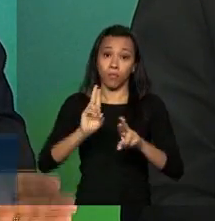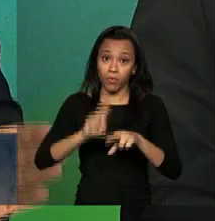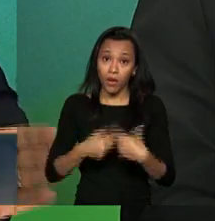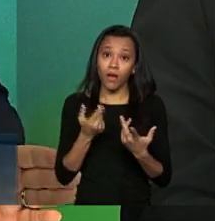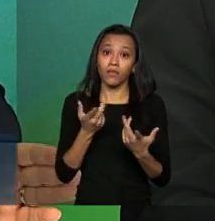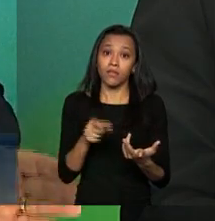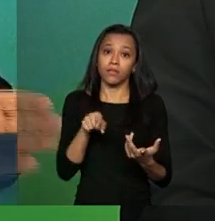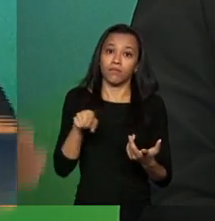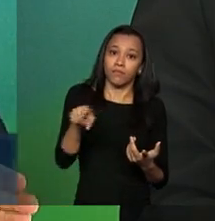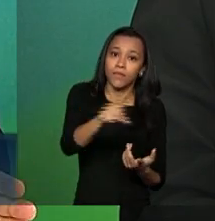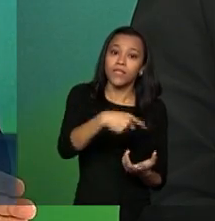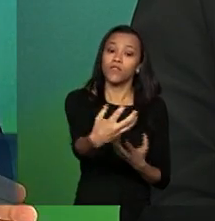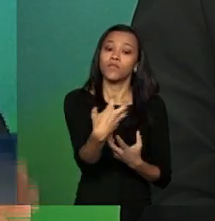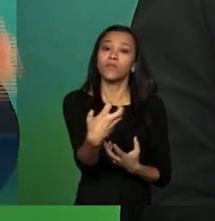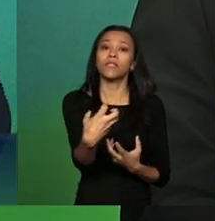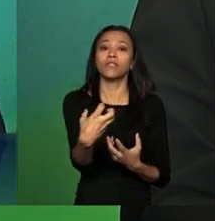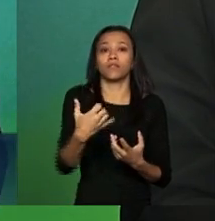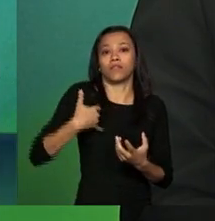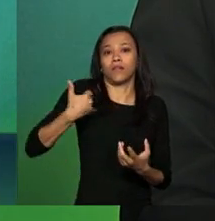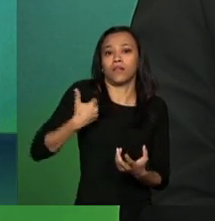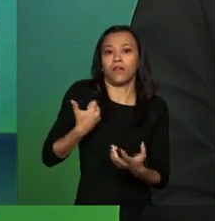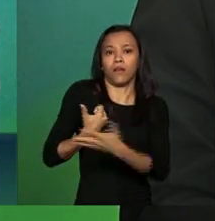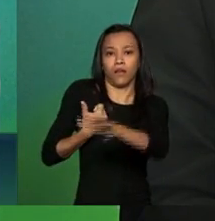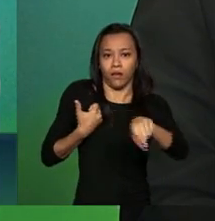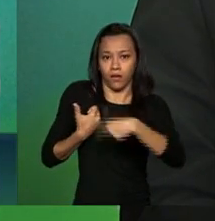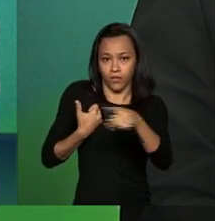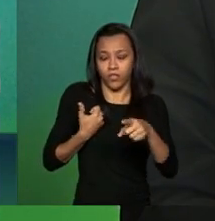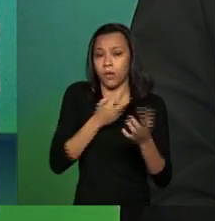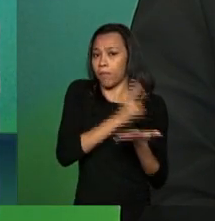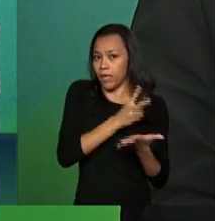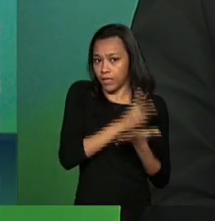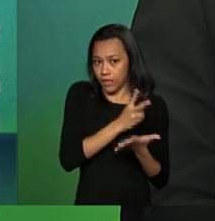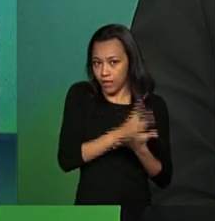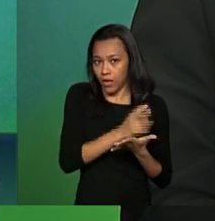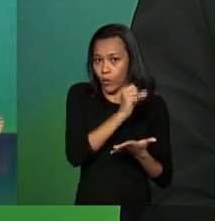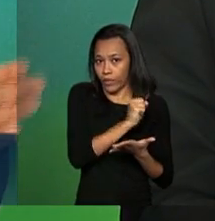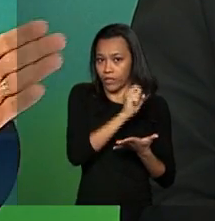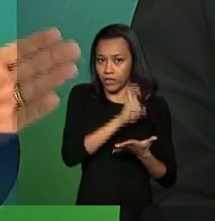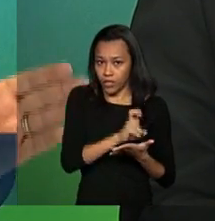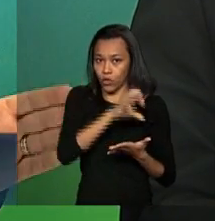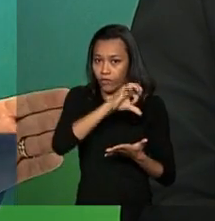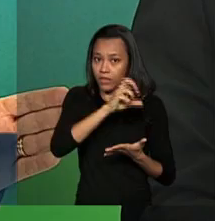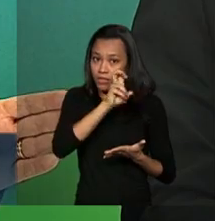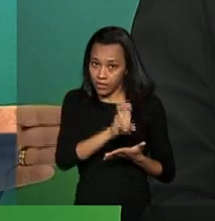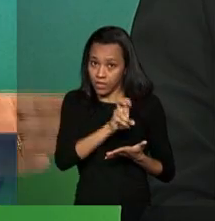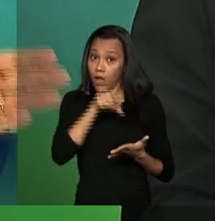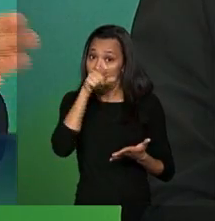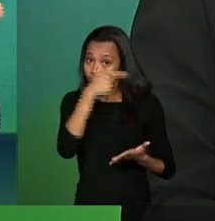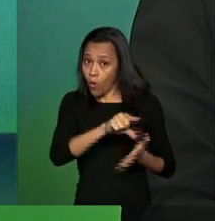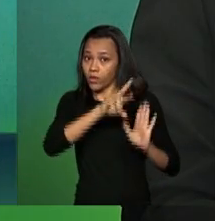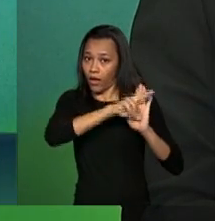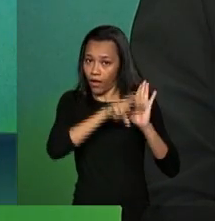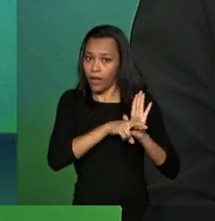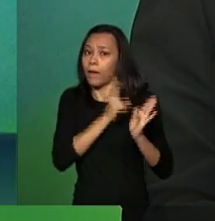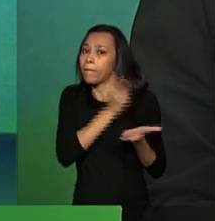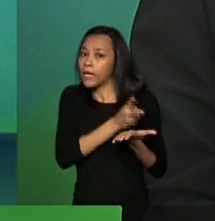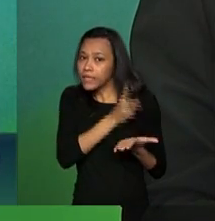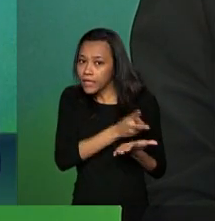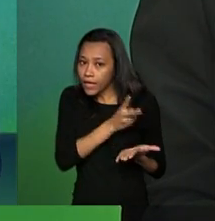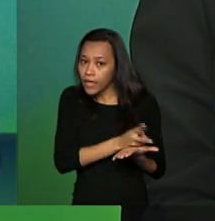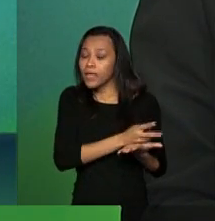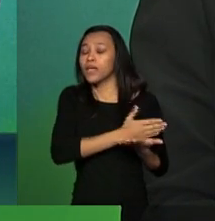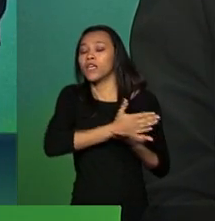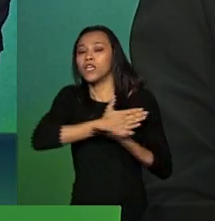regra, o que a presidenta mandou, mantém a regra 85-95. E ele começa a evoluir a partir de